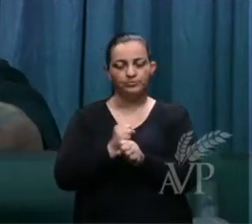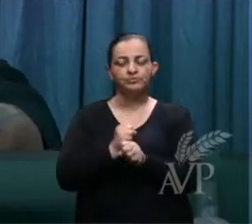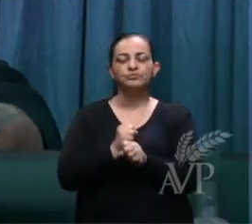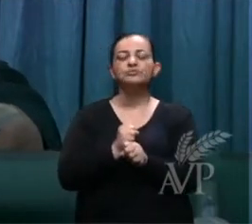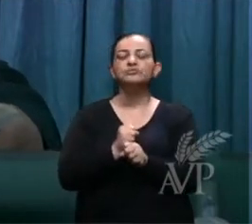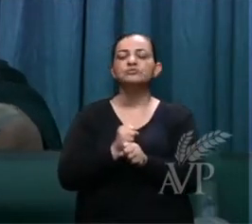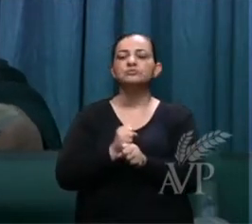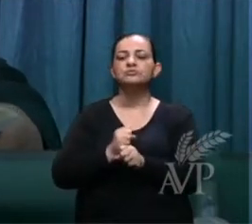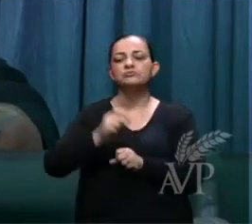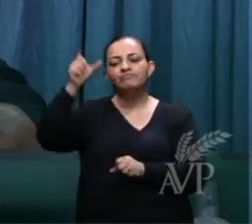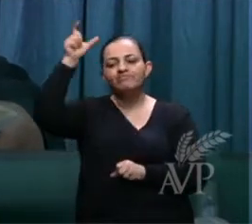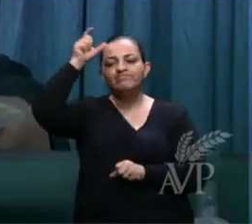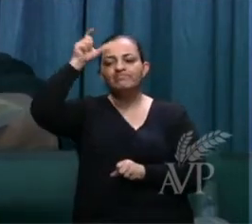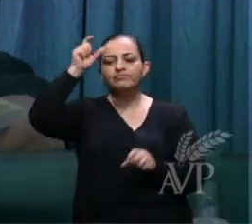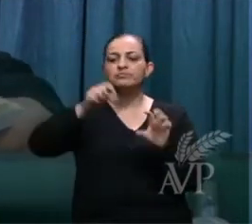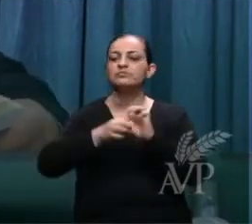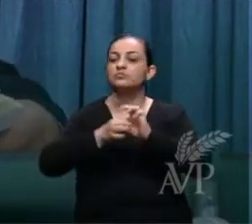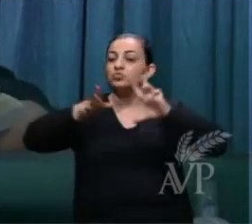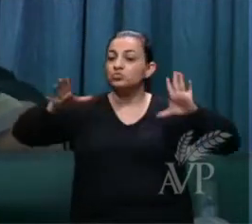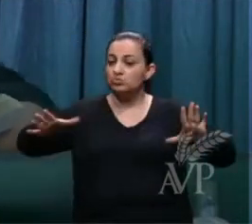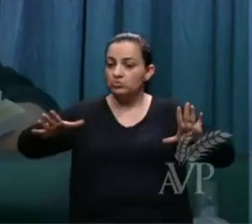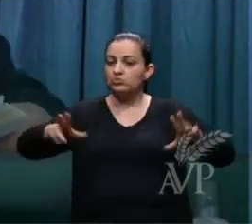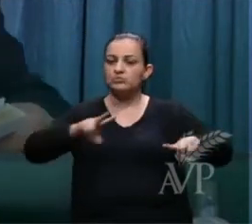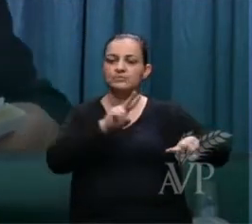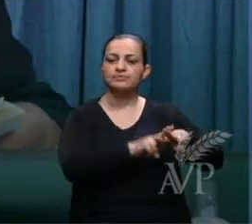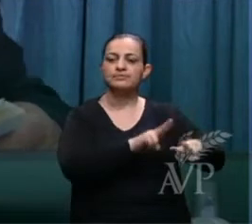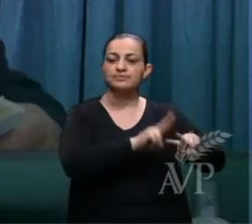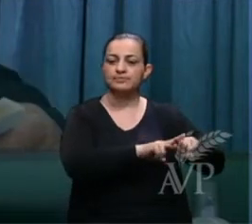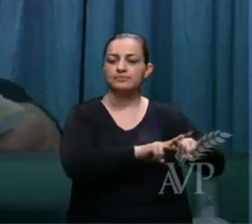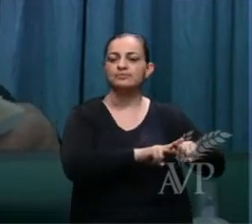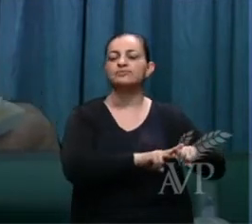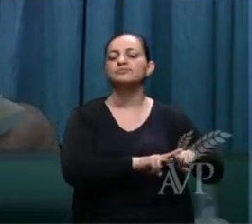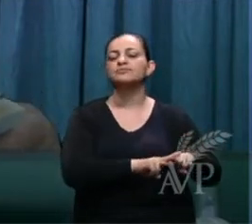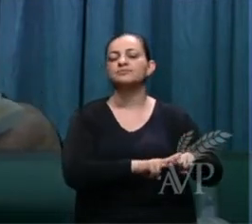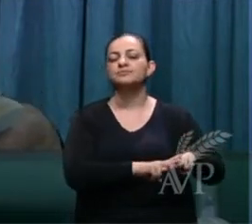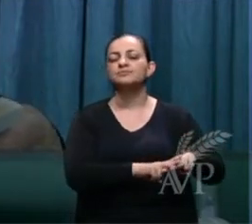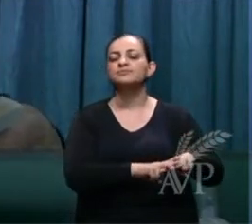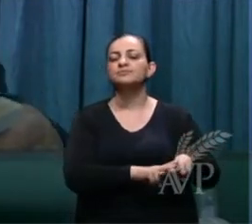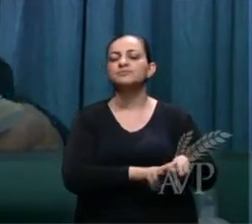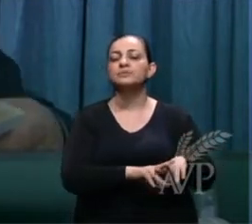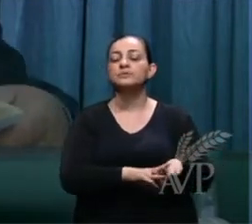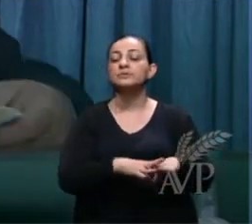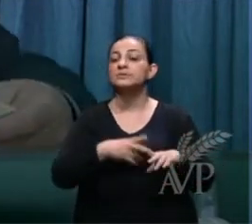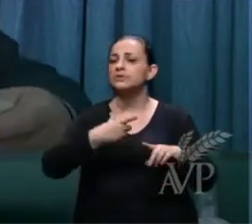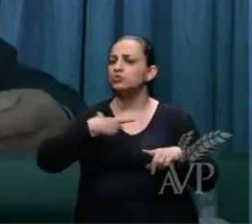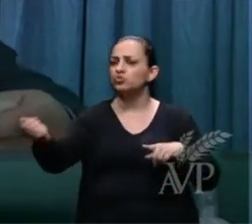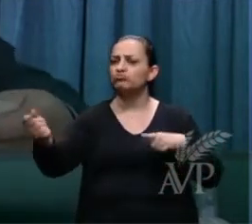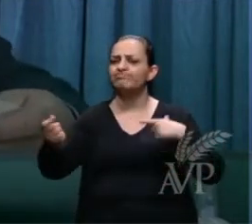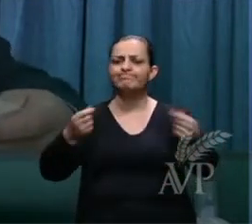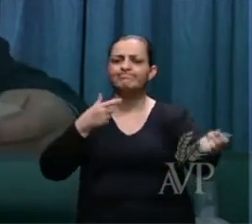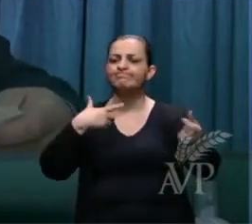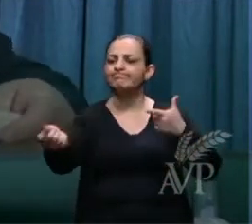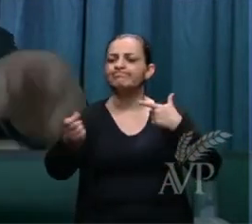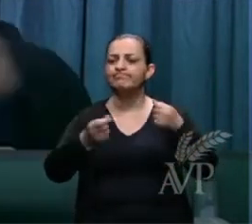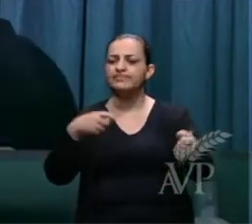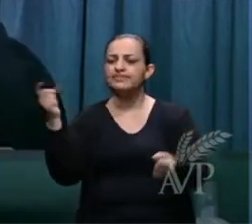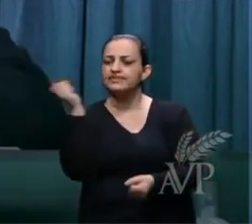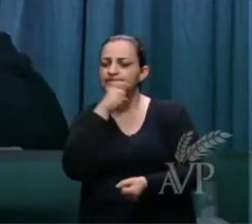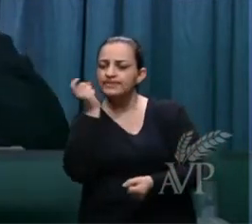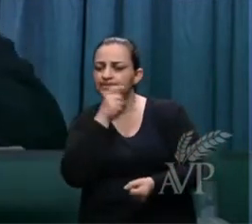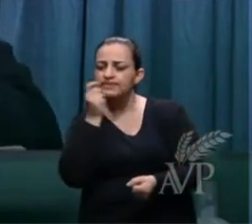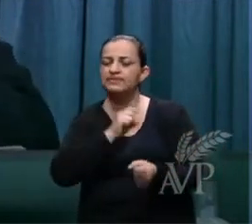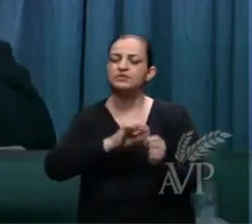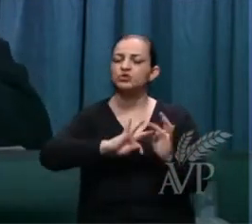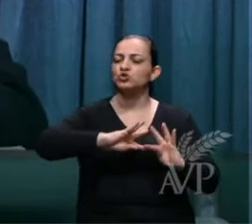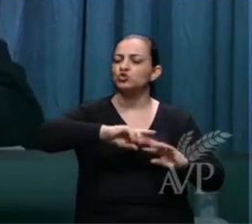Satanás será solto da sua prisão, e sairá a enganar as